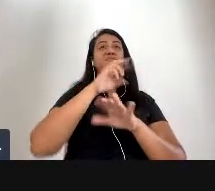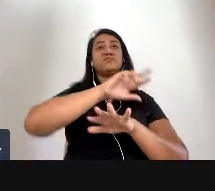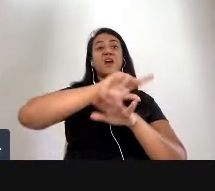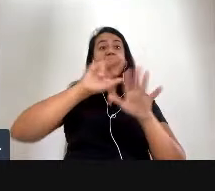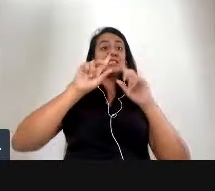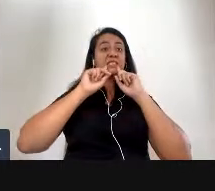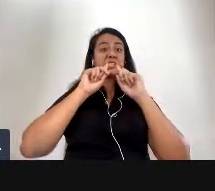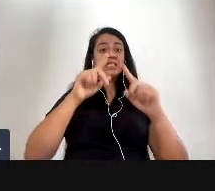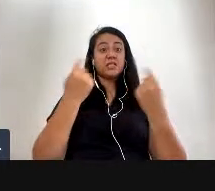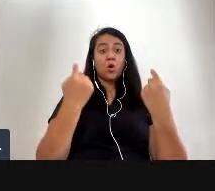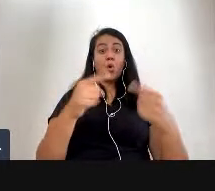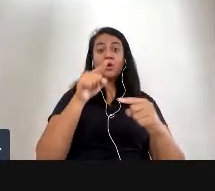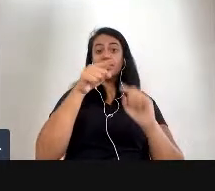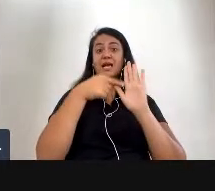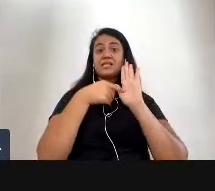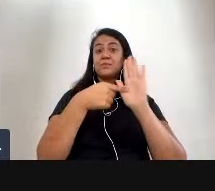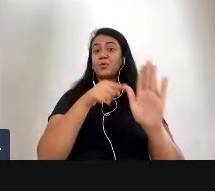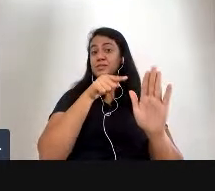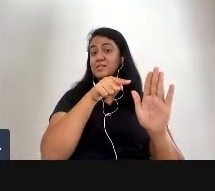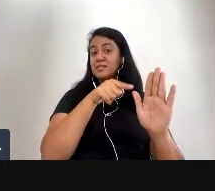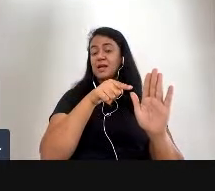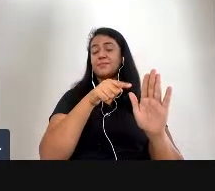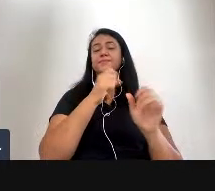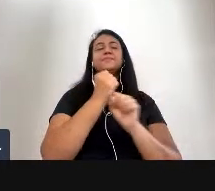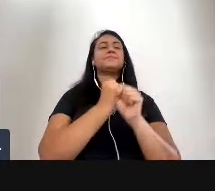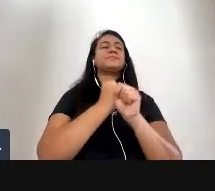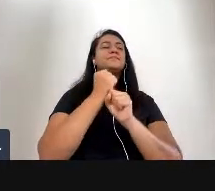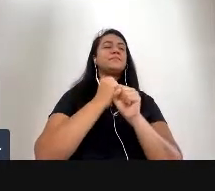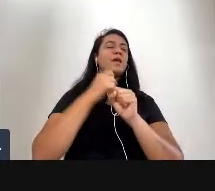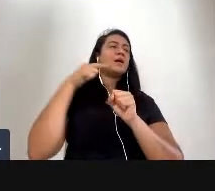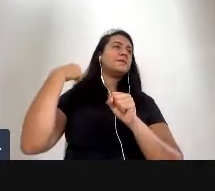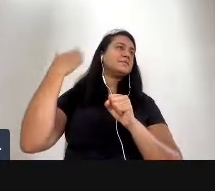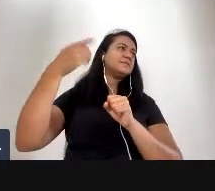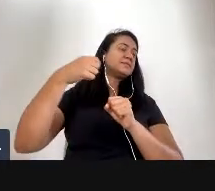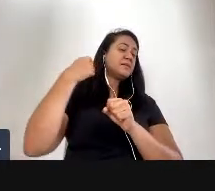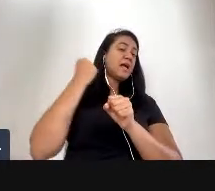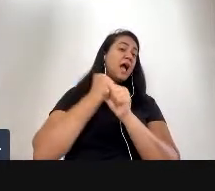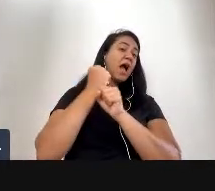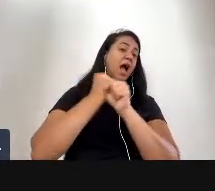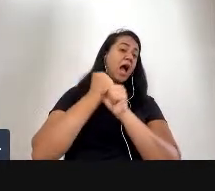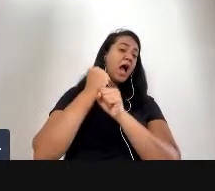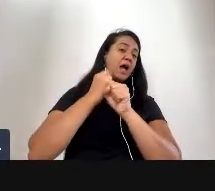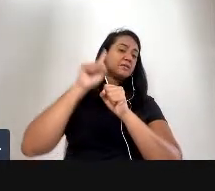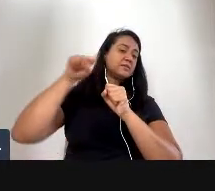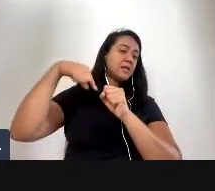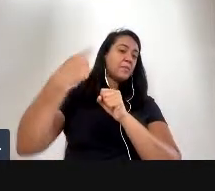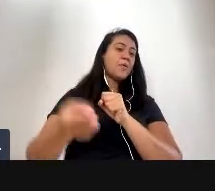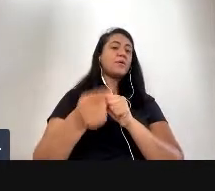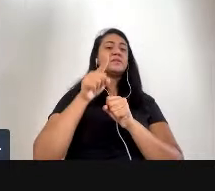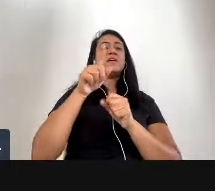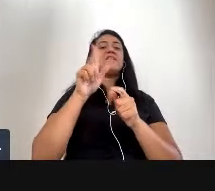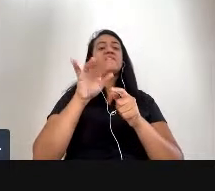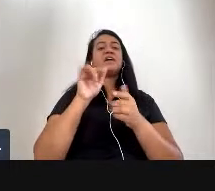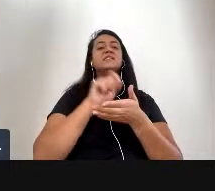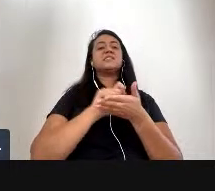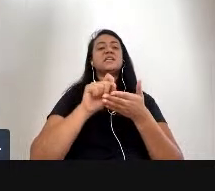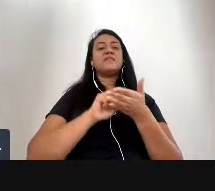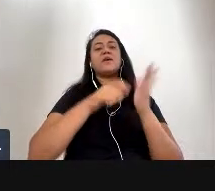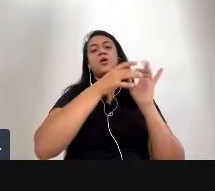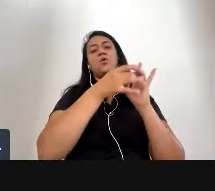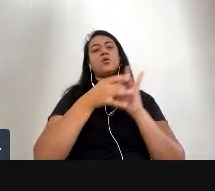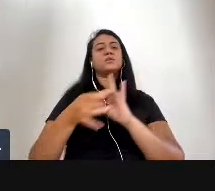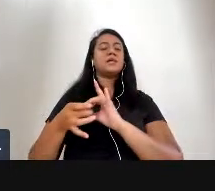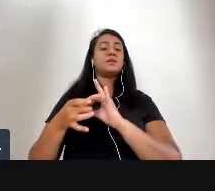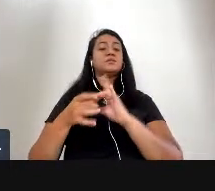essa exposição anos mais tarde a Sura Zontag vai escrever sobre a fotografia vai fazer o mesmo tipo de